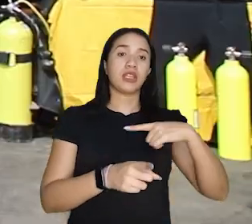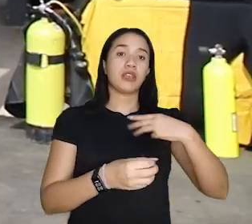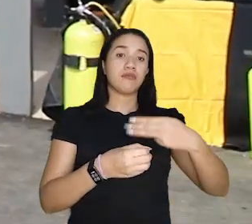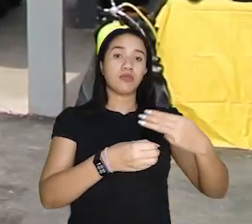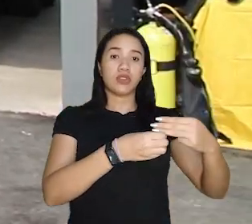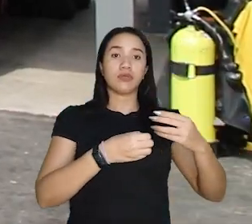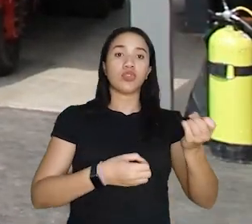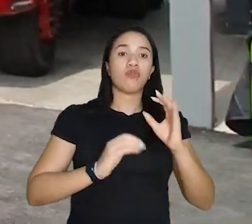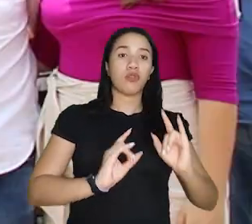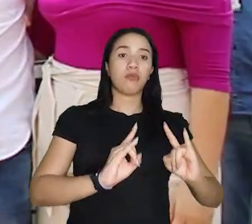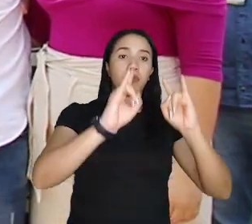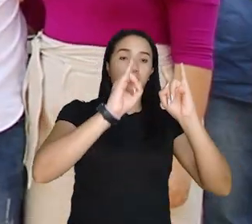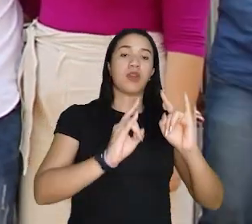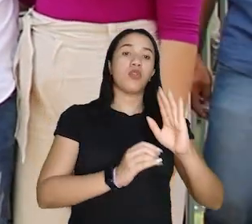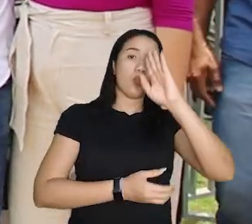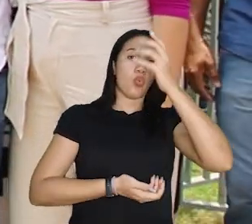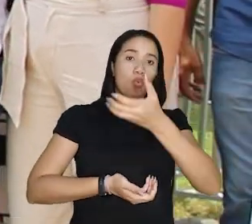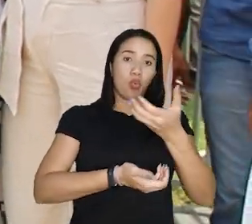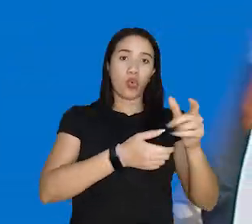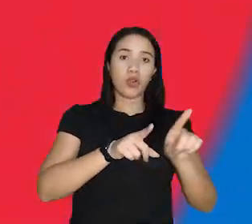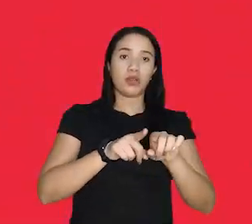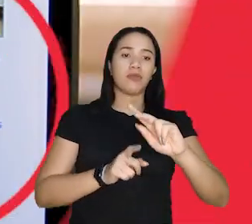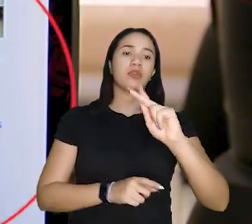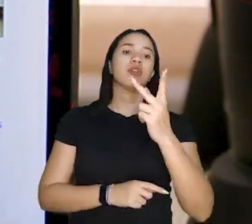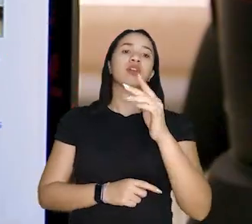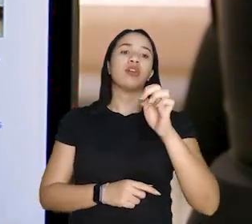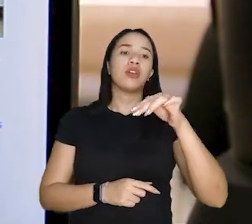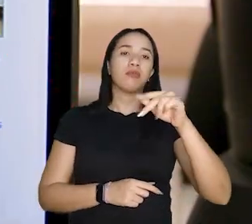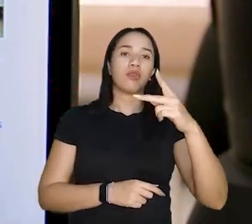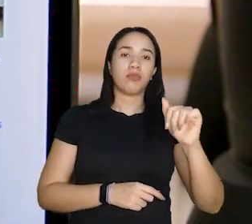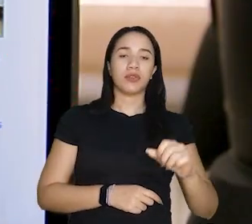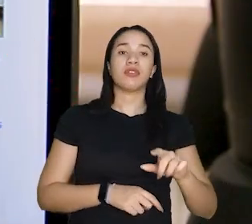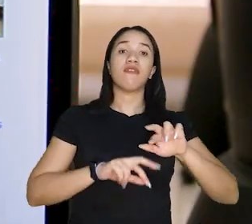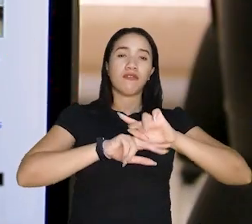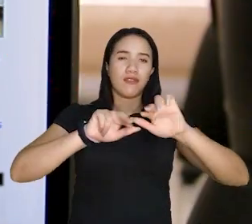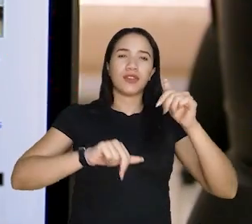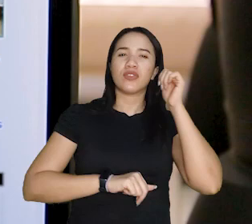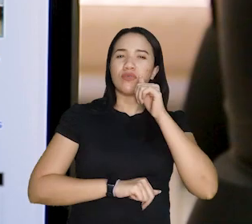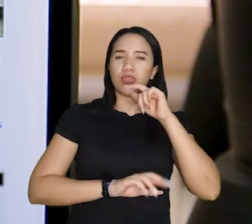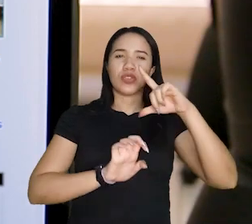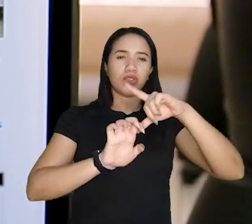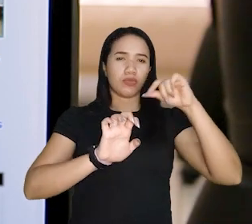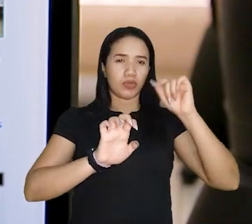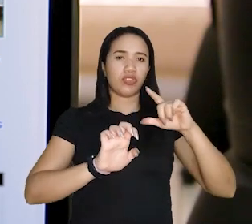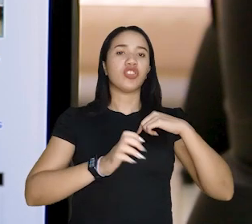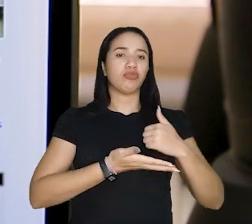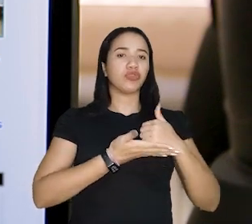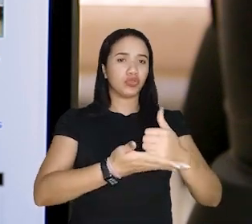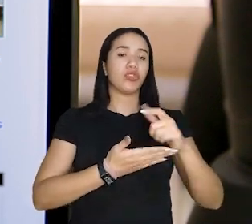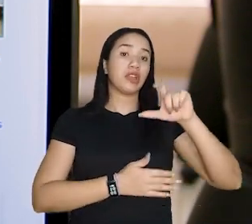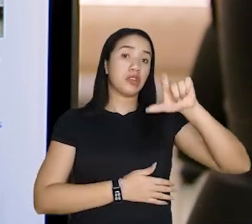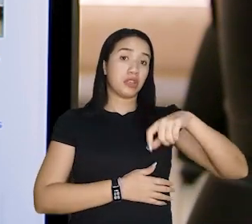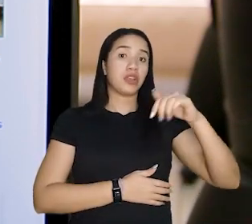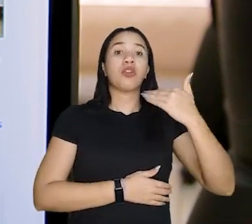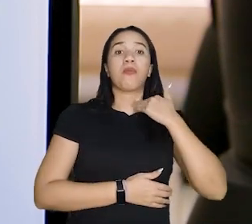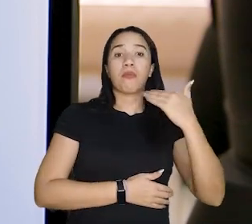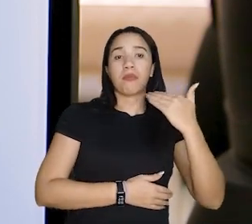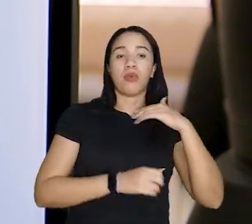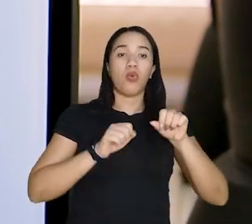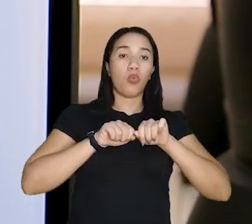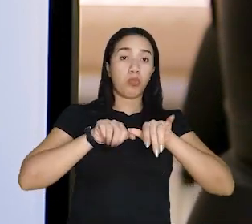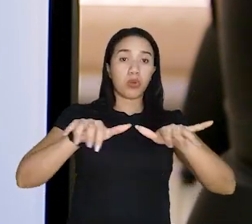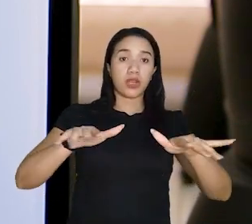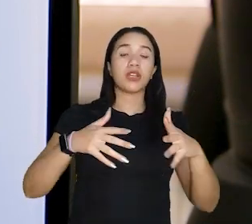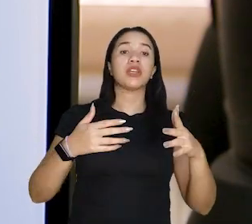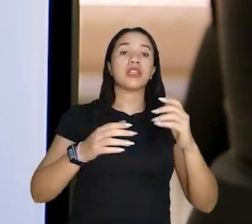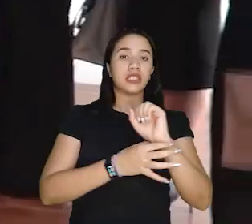novos prédios dos Bombeiros e do Emopa. Mais de mil mulheres empreendedoras já foram beneficiadas com o Empodera. A linha de crédito do